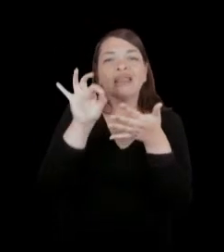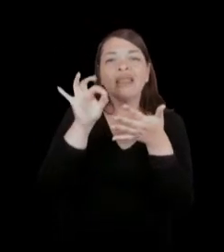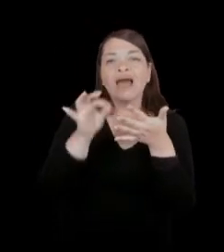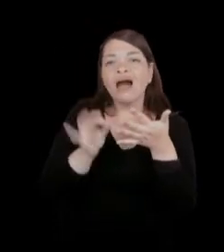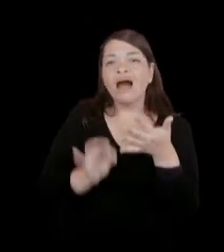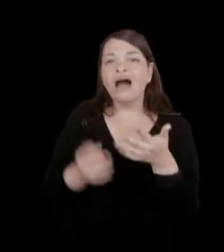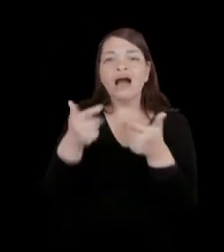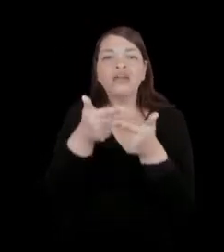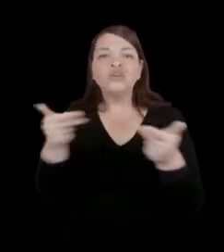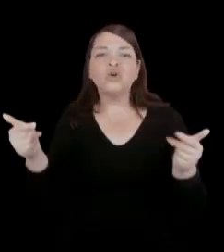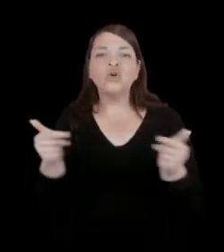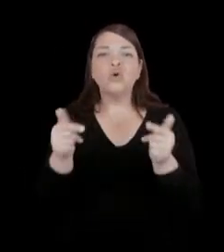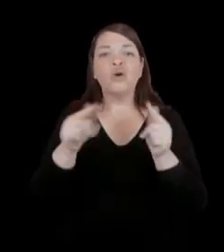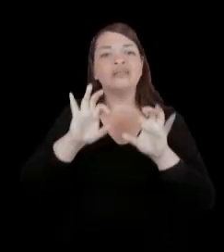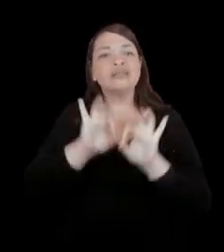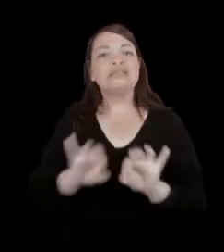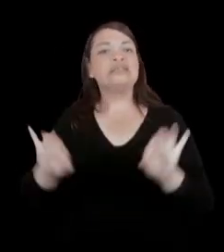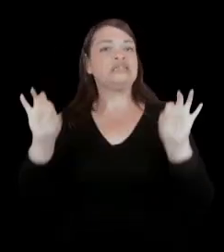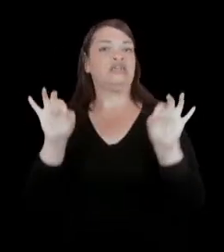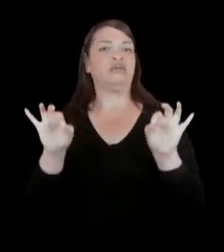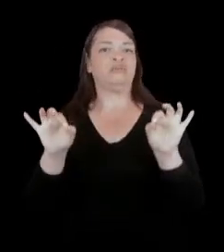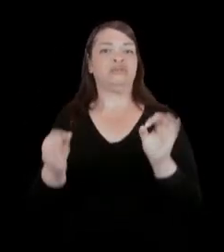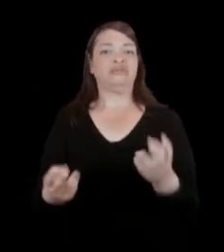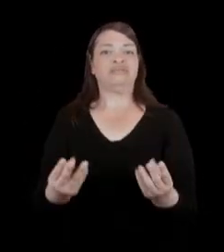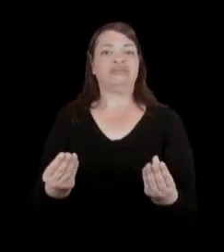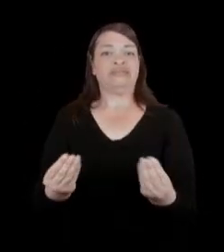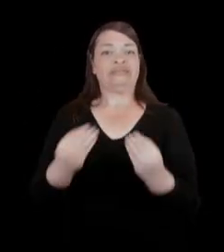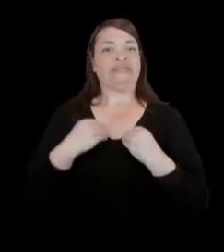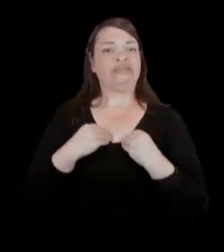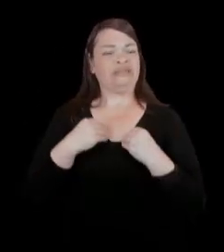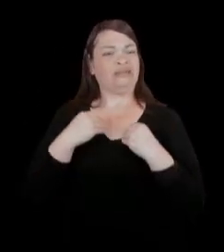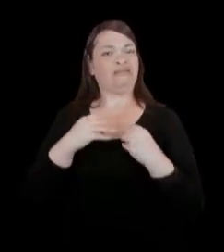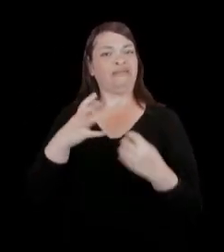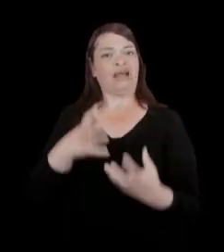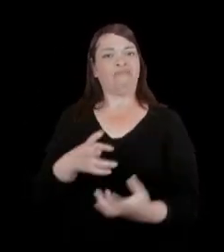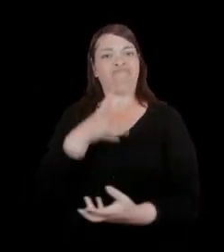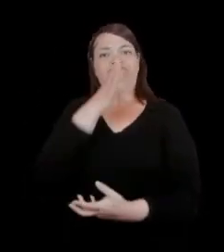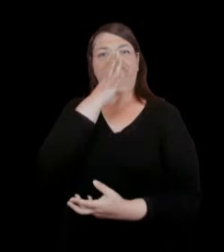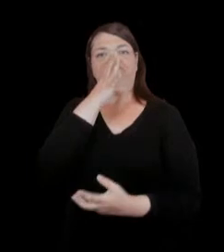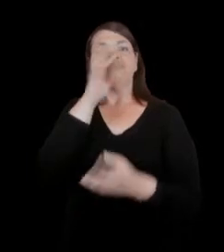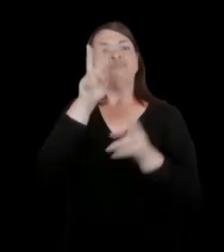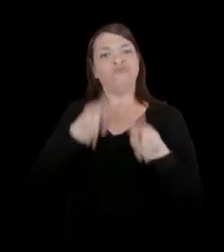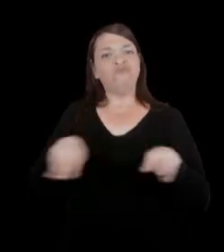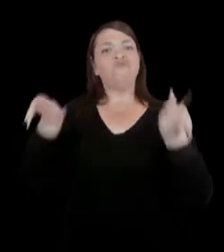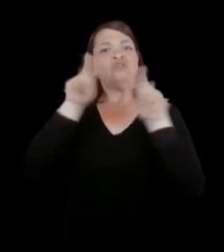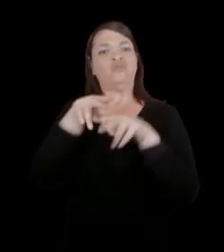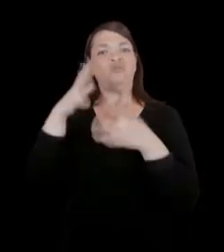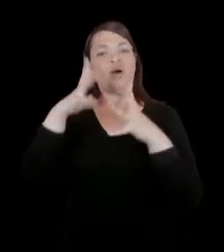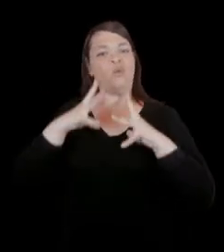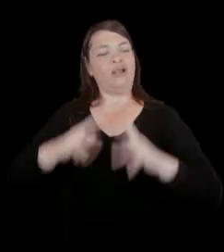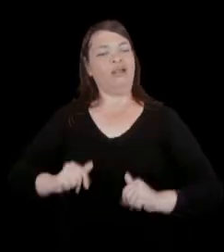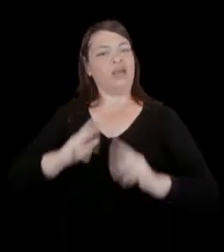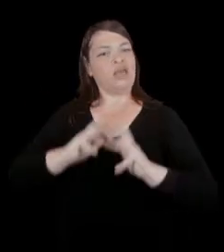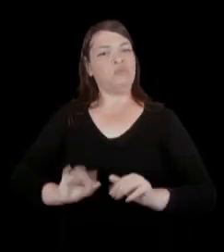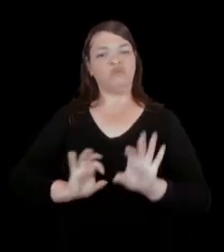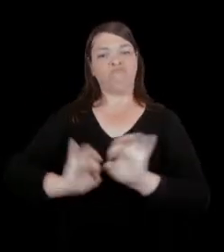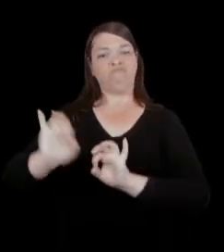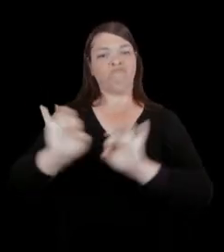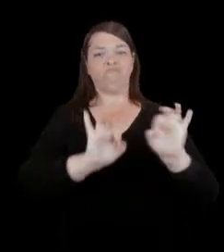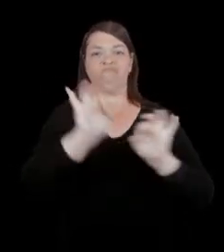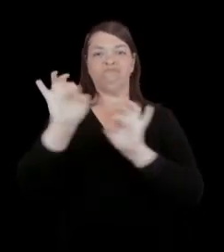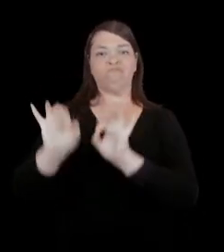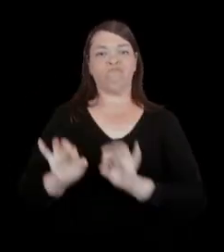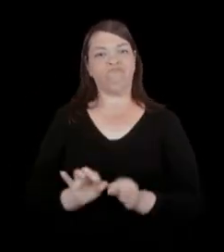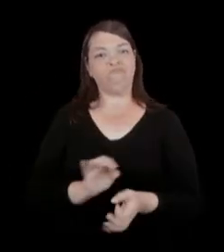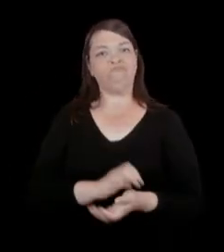visual mais limpo. Imagem mostra a loja toda revestida de madeira, com vários nichos e objetos. A antessala tem duas poltronas, um sofá e